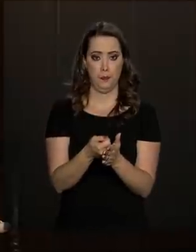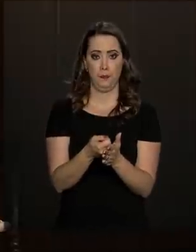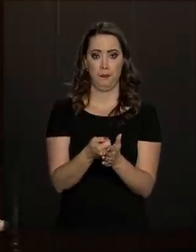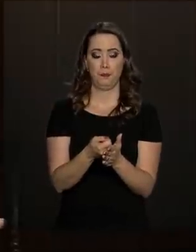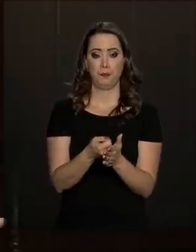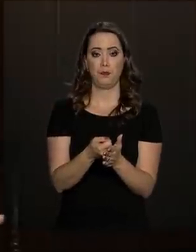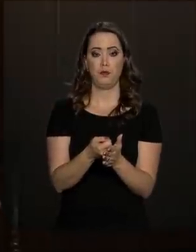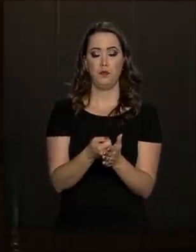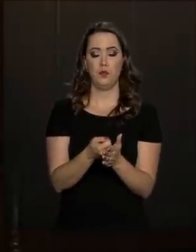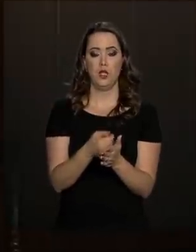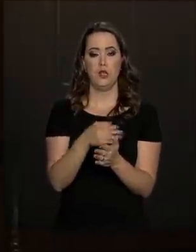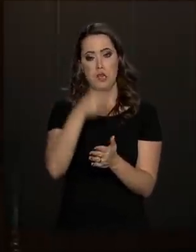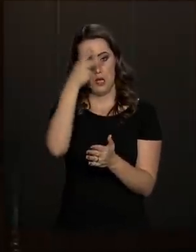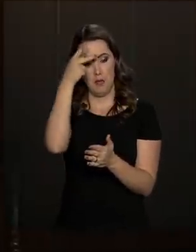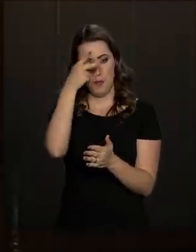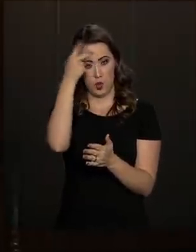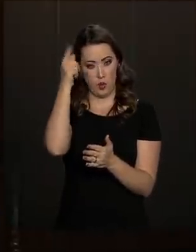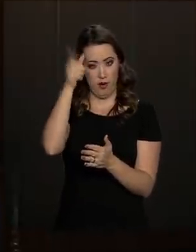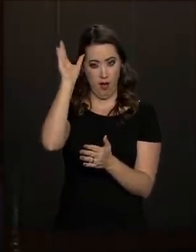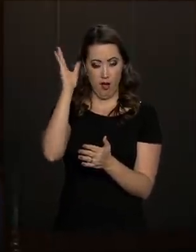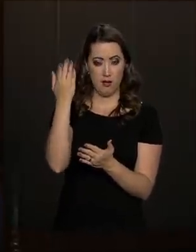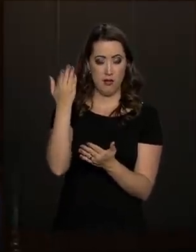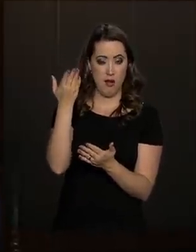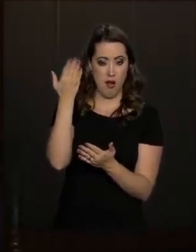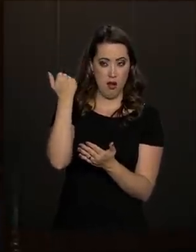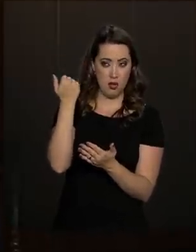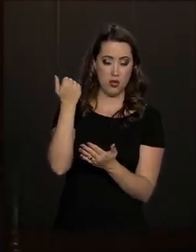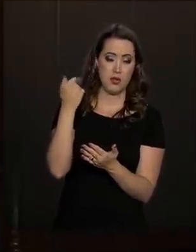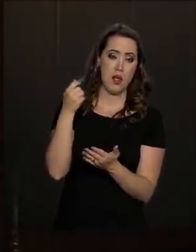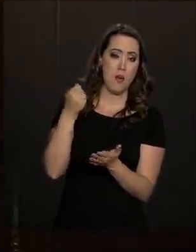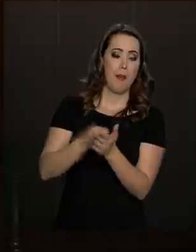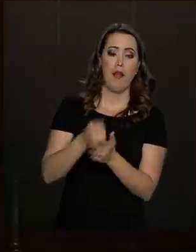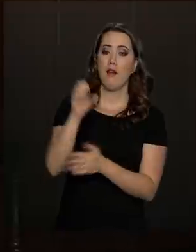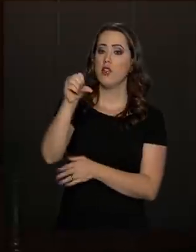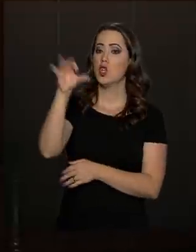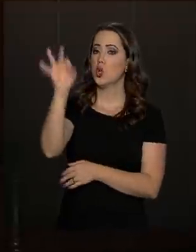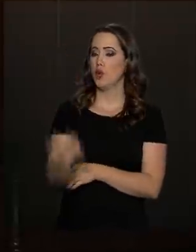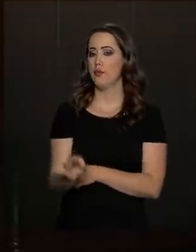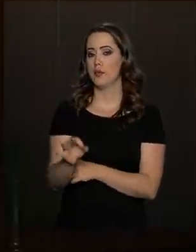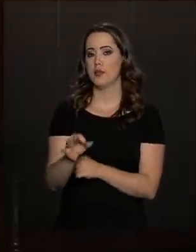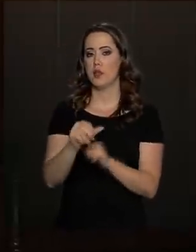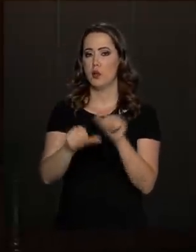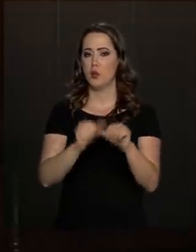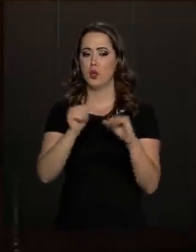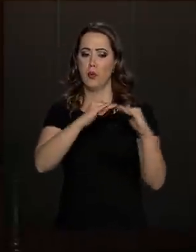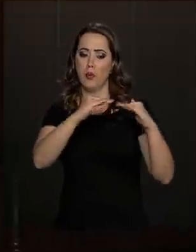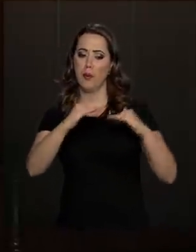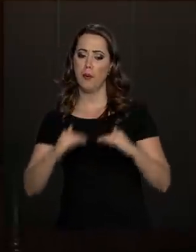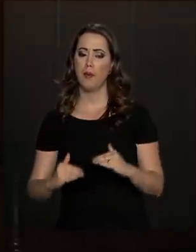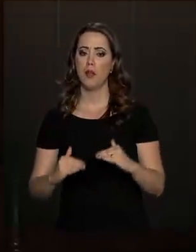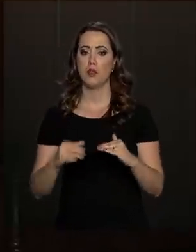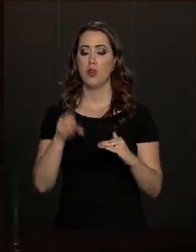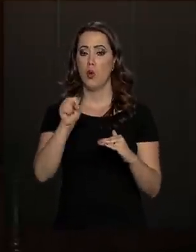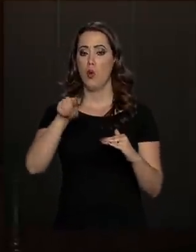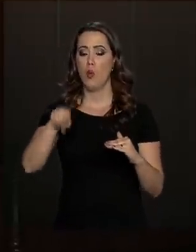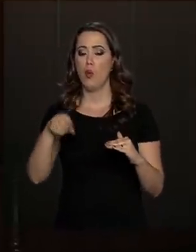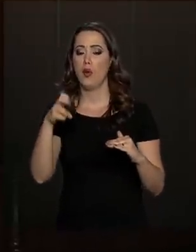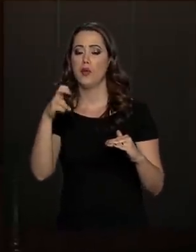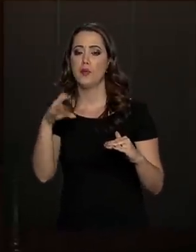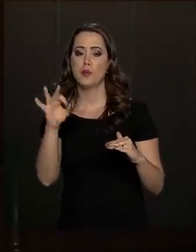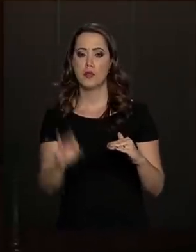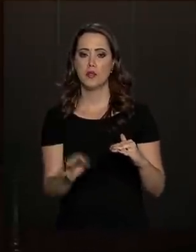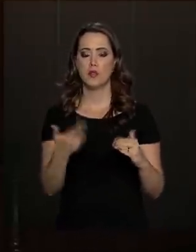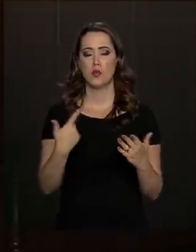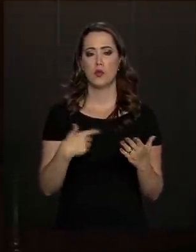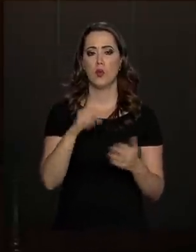Então, quem pagava 9% vai pagar 8,5%. Quem pagava 8% vai pagar 7